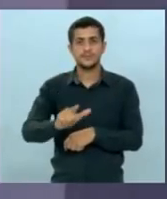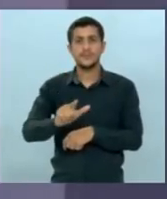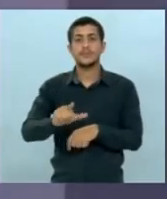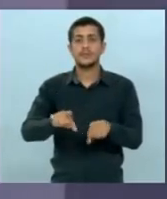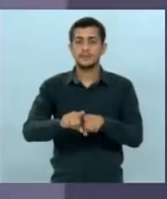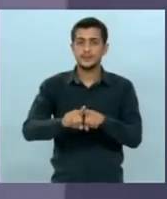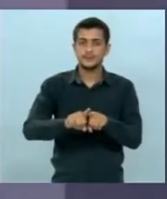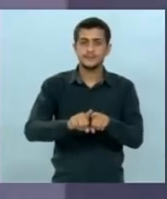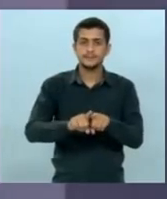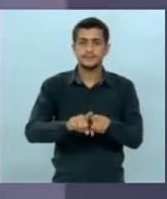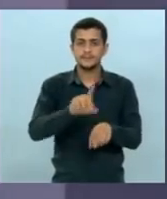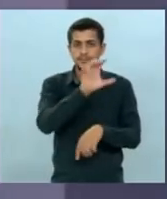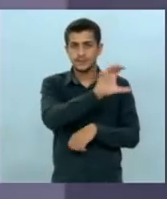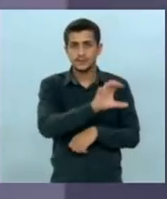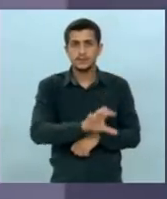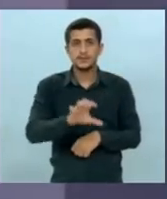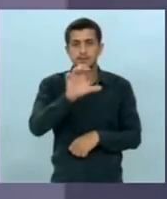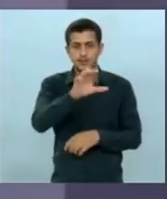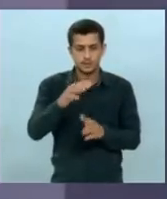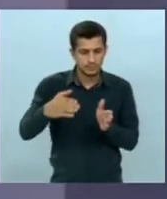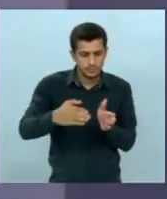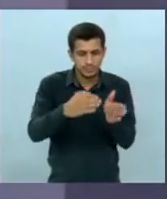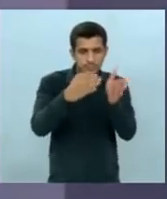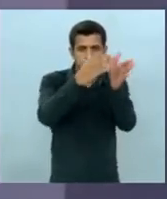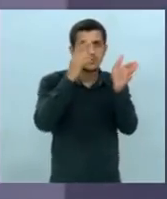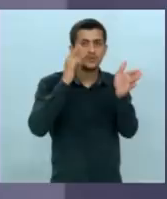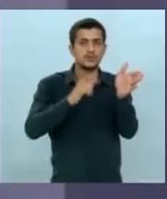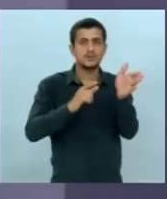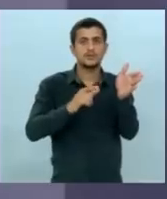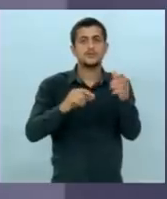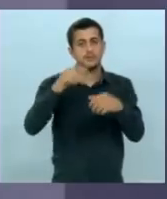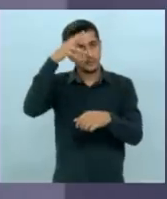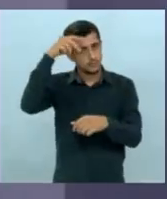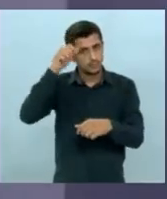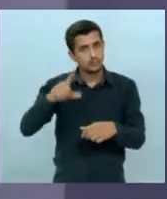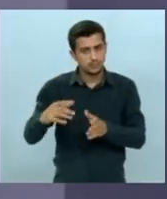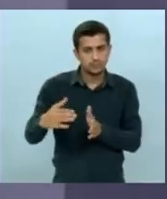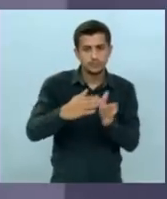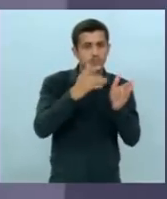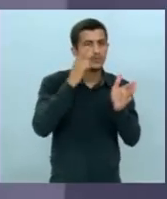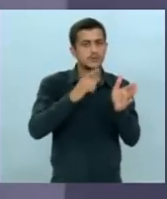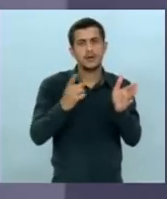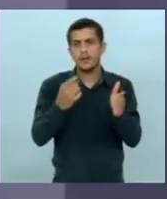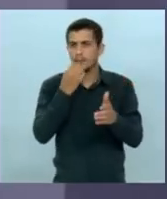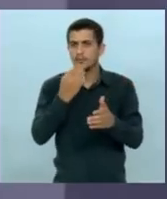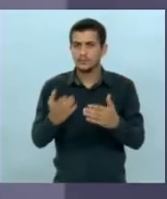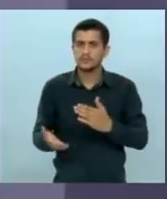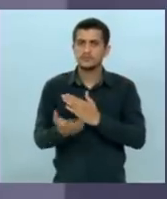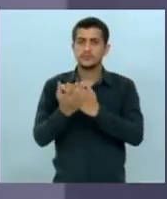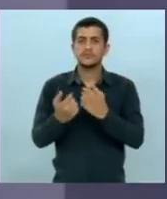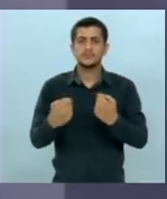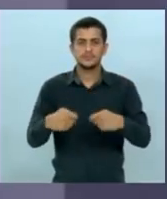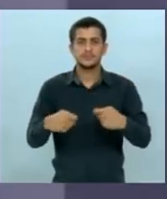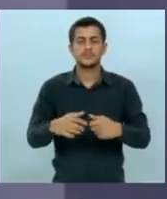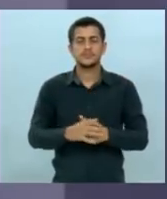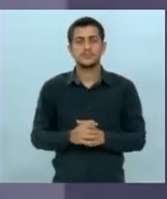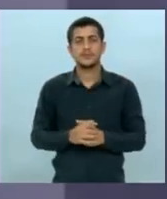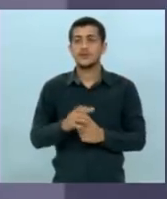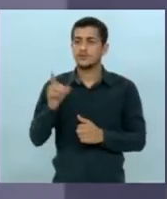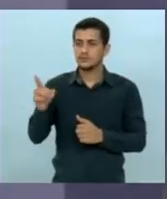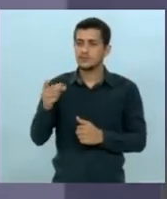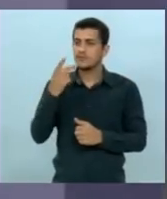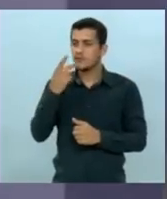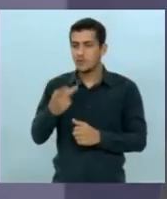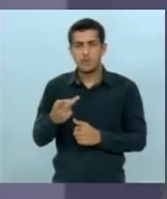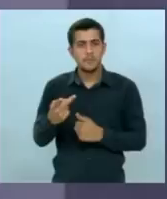região em que ela atravessa que ela passa que é o Estado de Mato Grosso do Sul isso não há dúvida nenhuma então o que você acaba de afirmar é